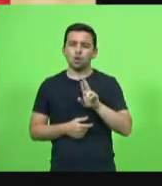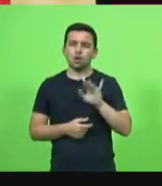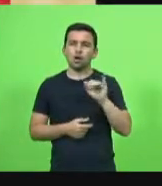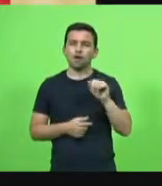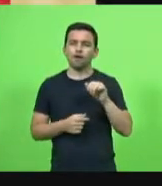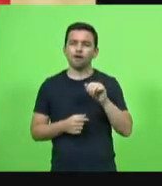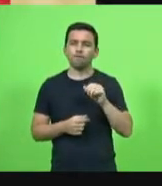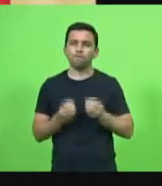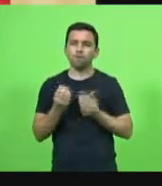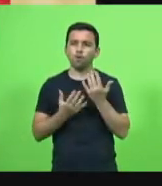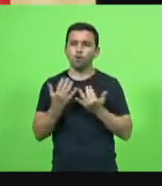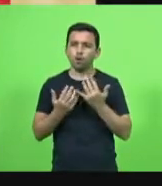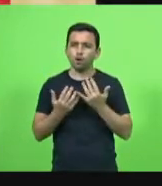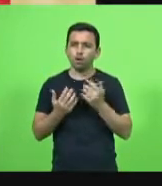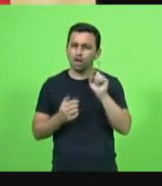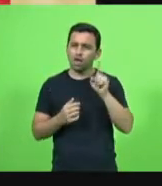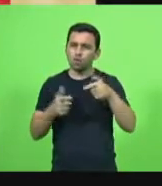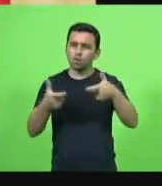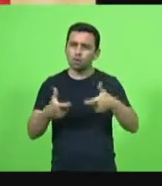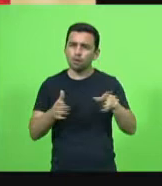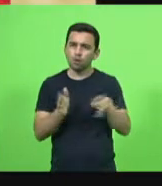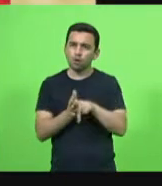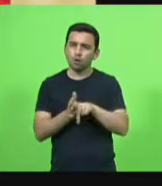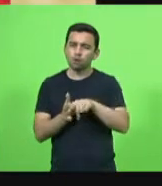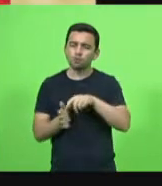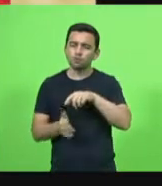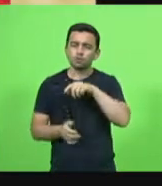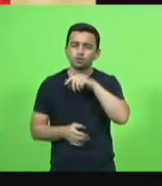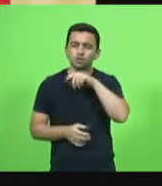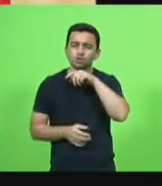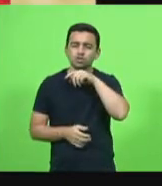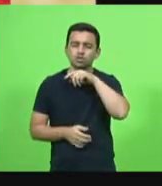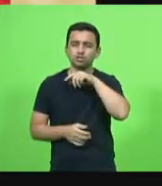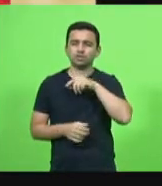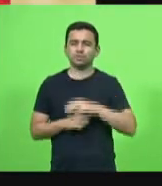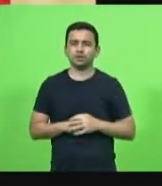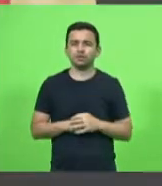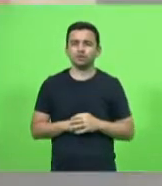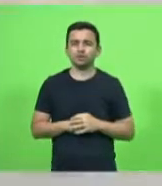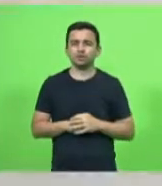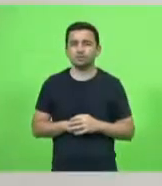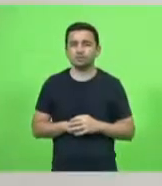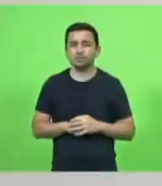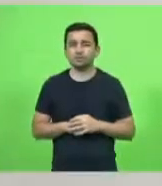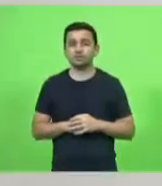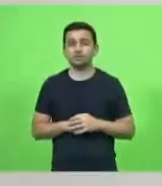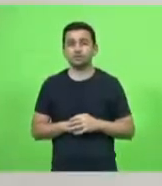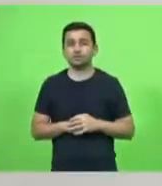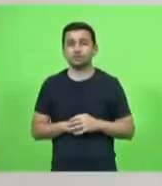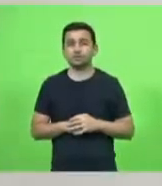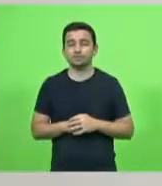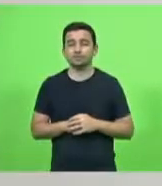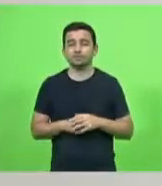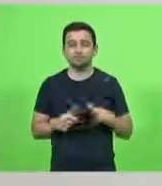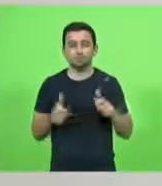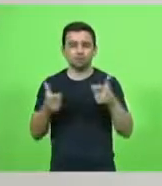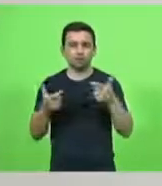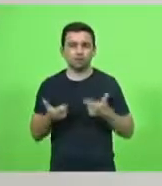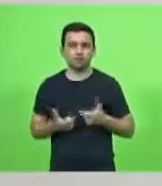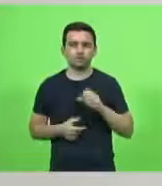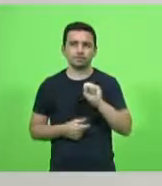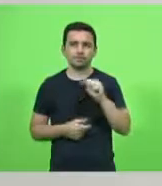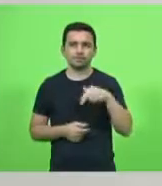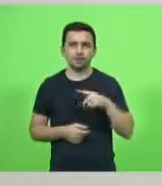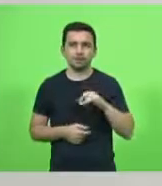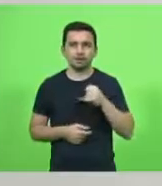que era um distrito do município de Jaguaruna, hoje, município de Sangão. Foi lá que ela nasceu, foi lá que